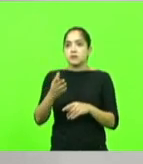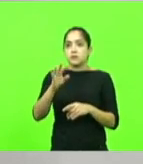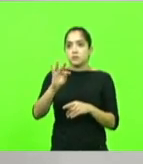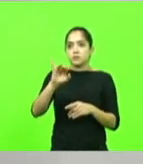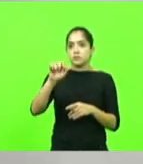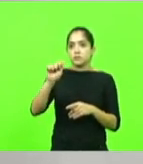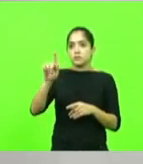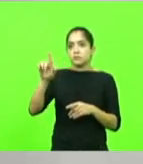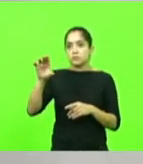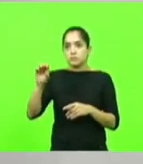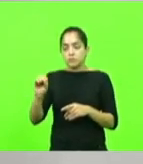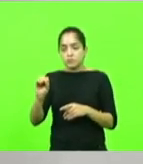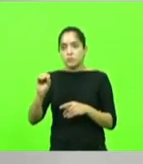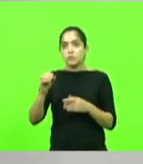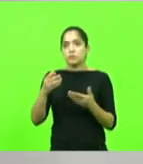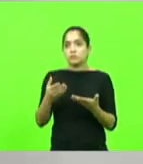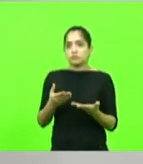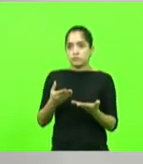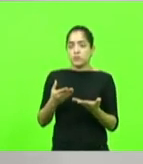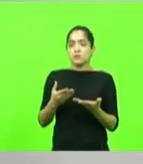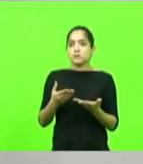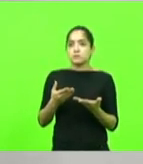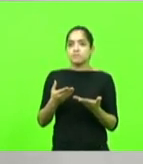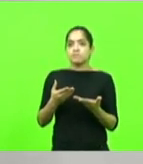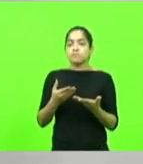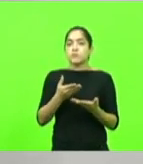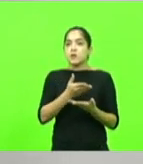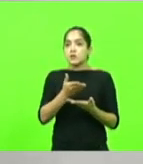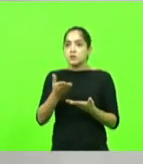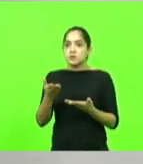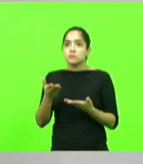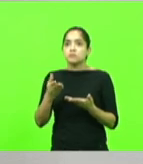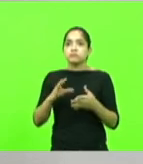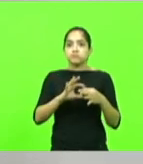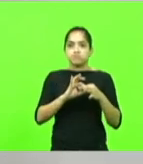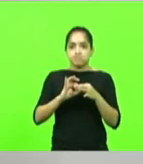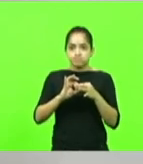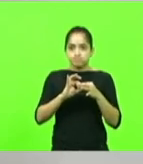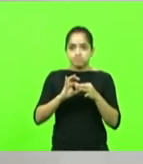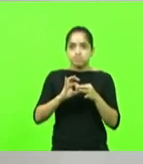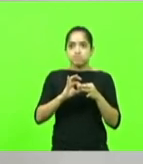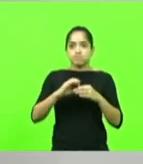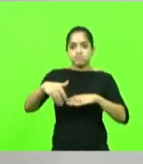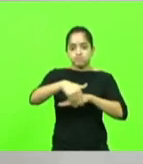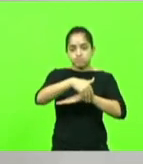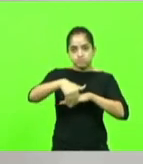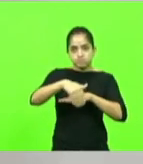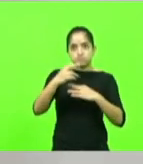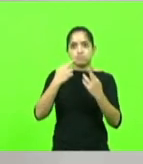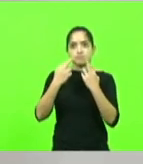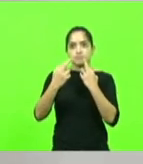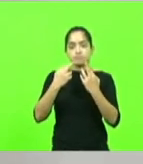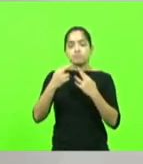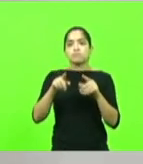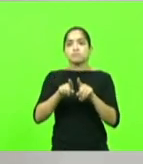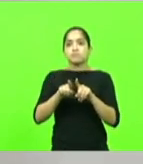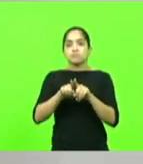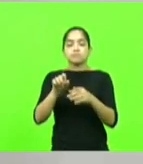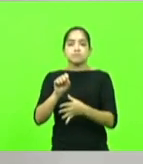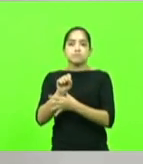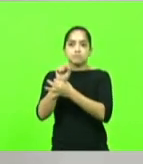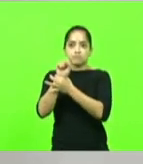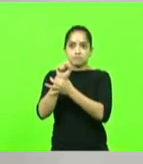os comandantes dessa magnífica obra e interligação com várias rodovias e, acima de tudo, segurança